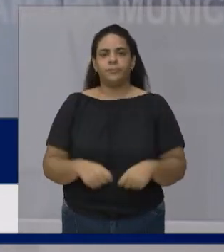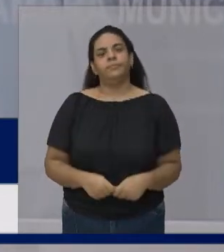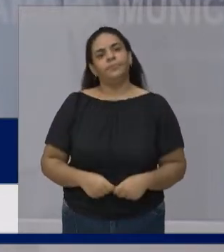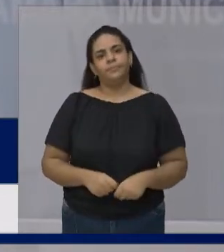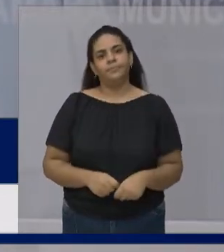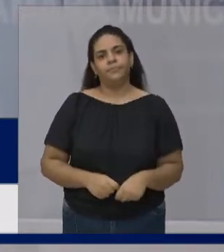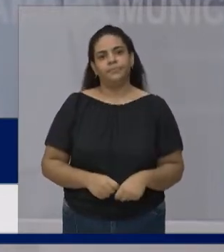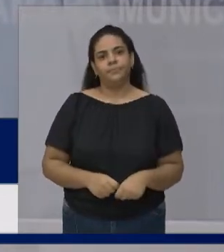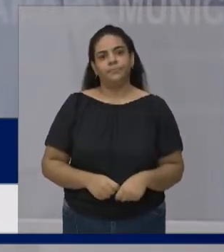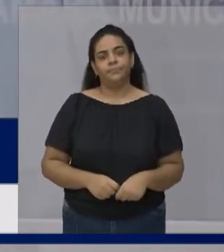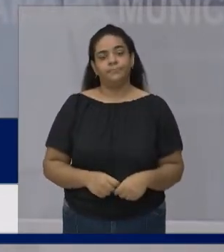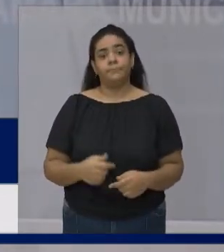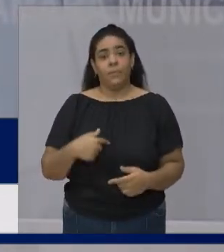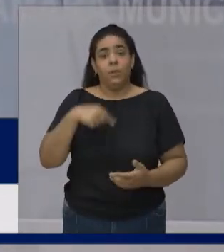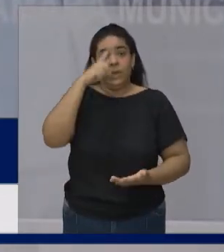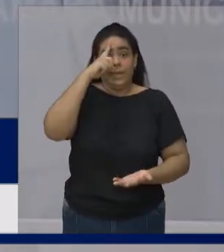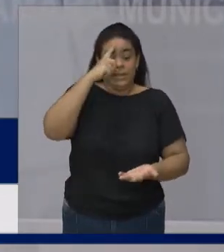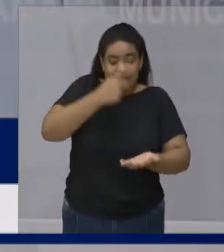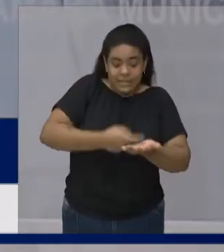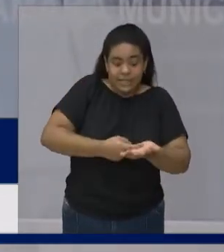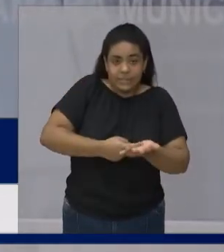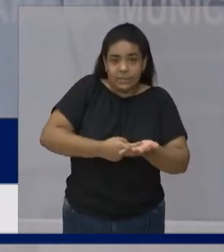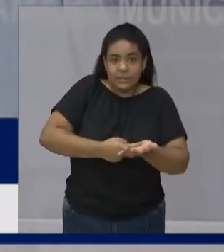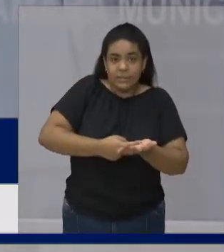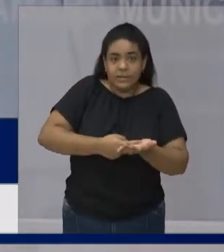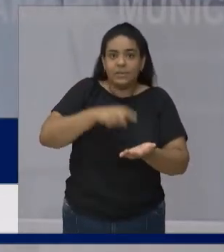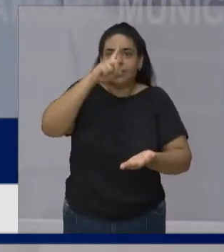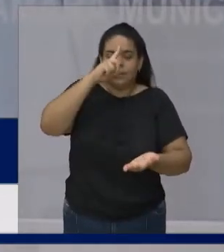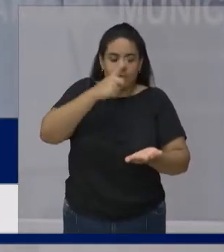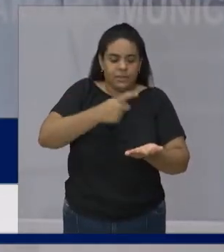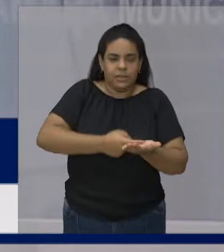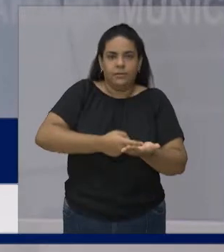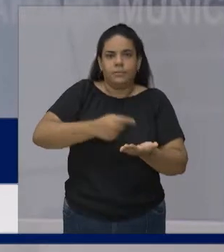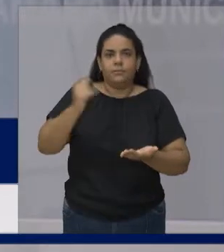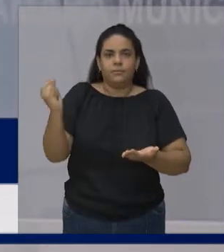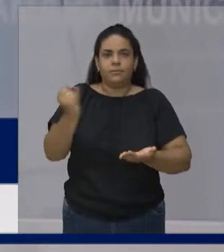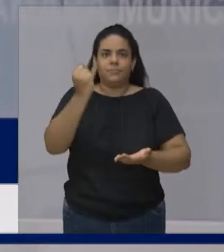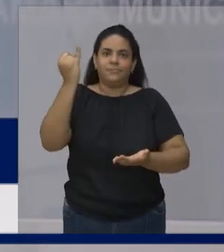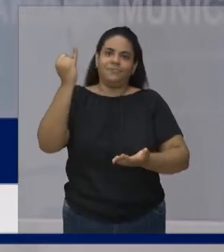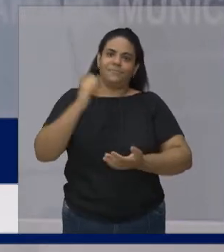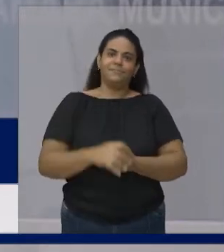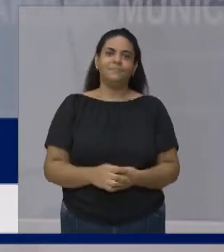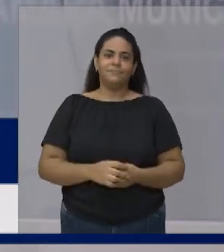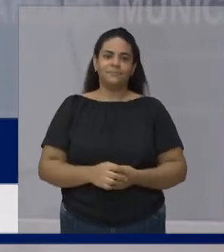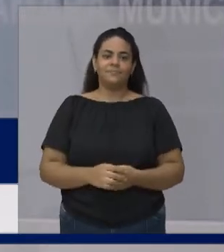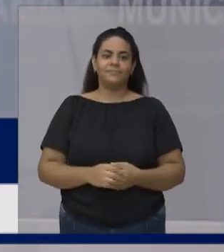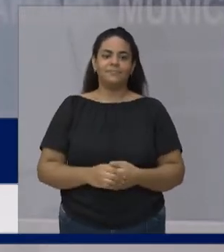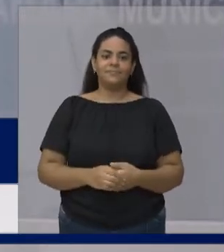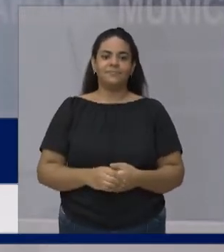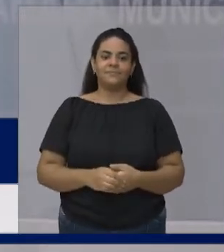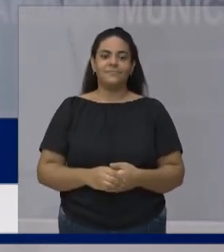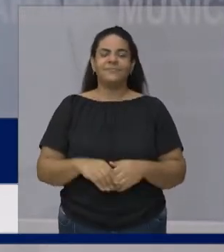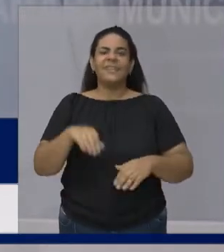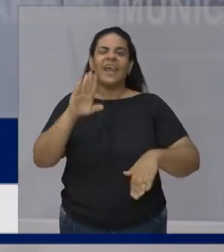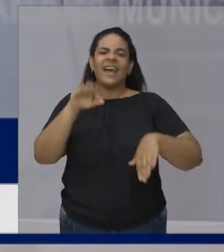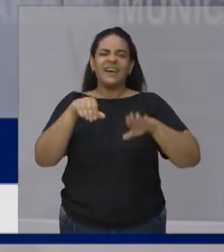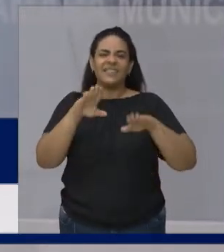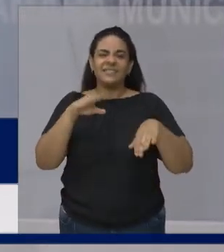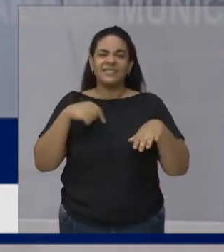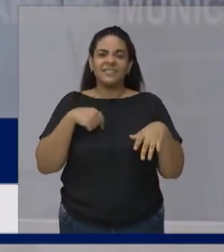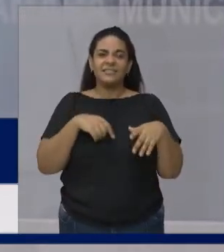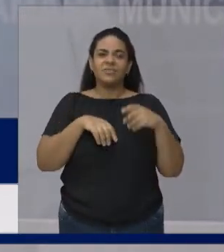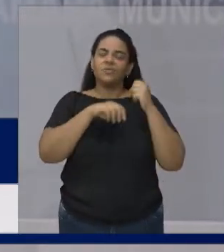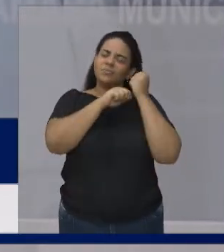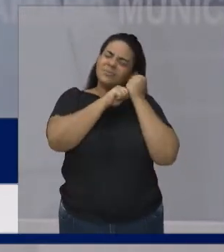Com escolhas Que eu fiz Tinha dia Que eu acordava Eu brinco Que até a minha prótese Estava doendo De tanta dor Que eu estava